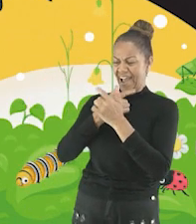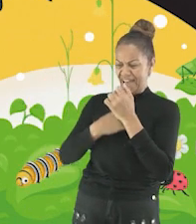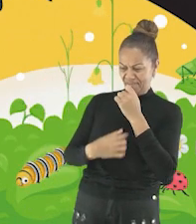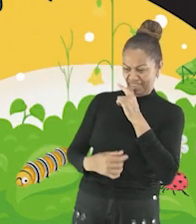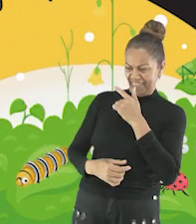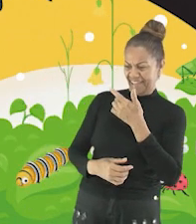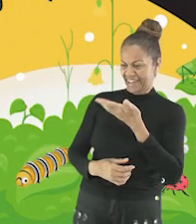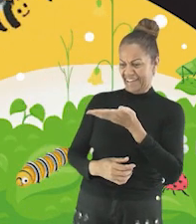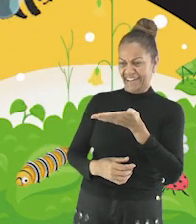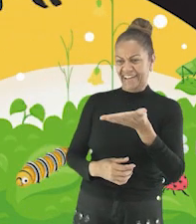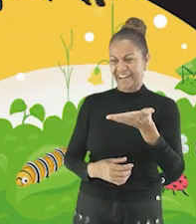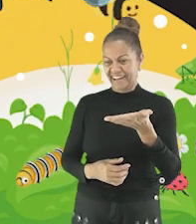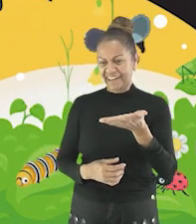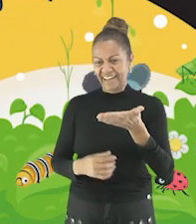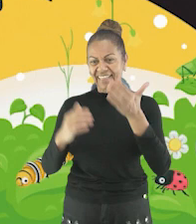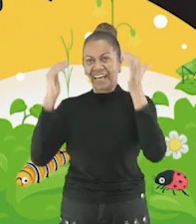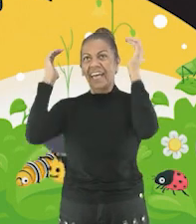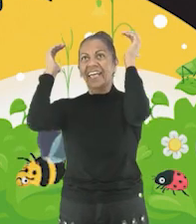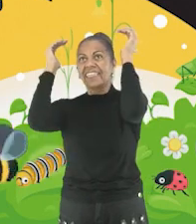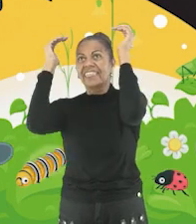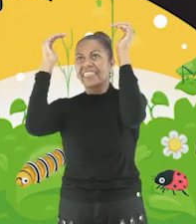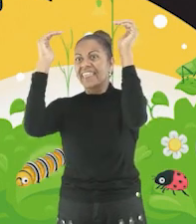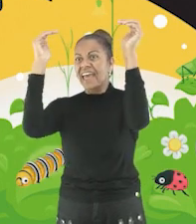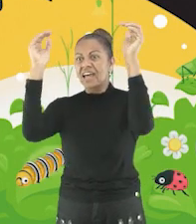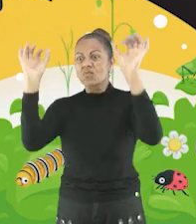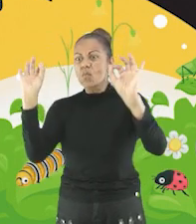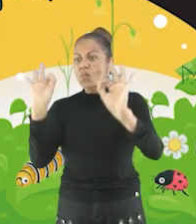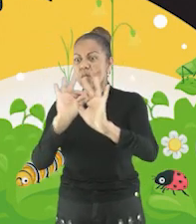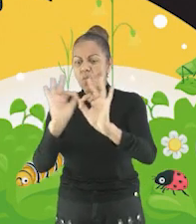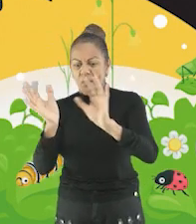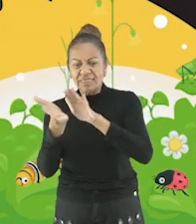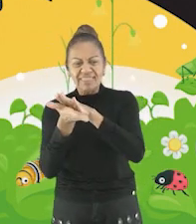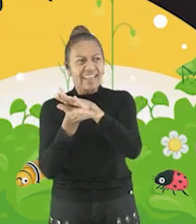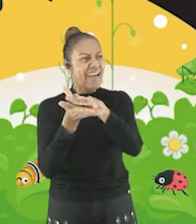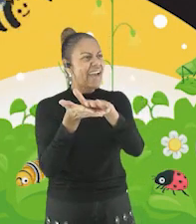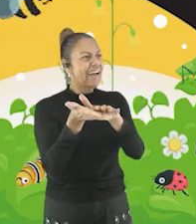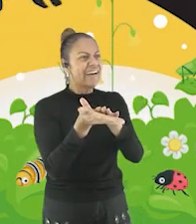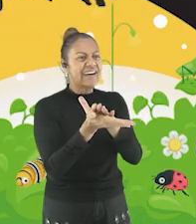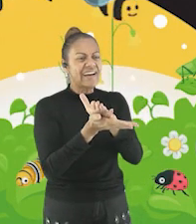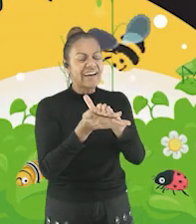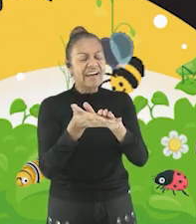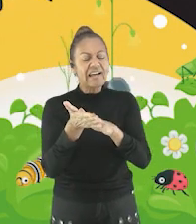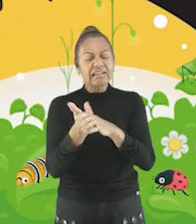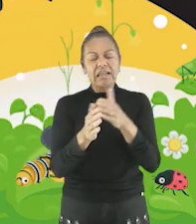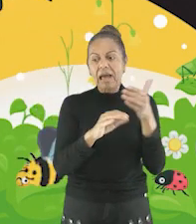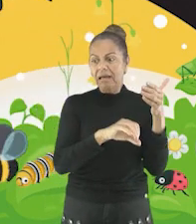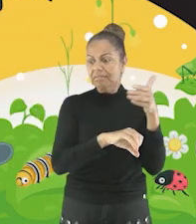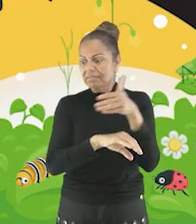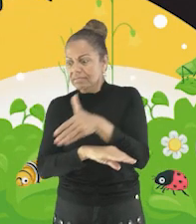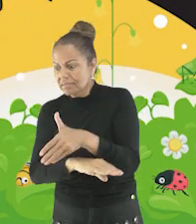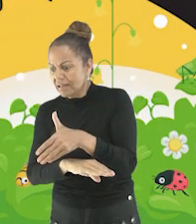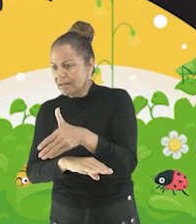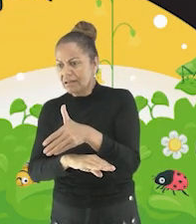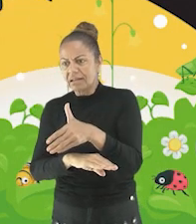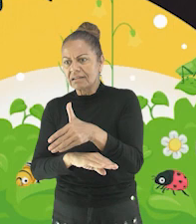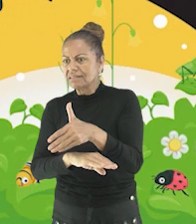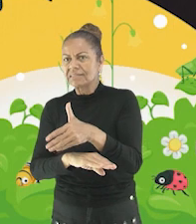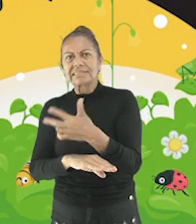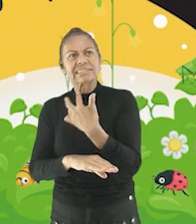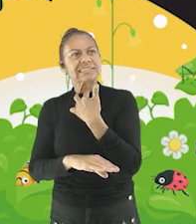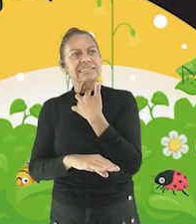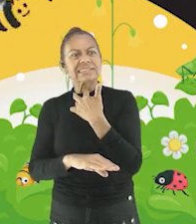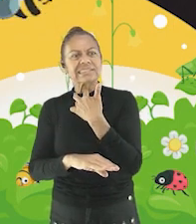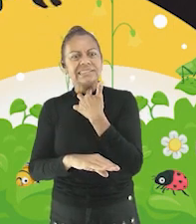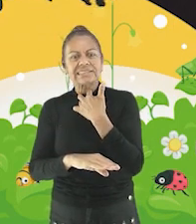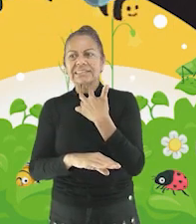casa muito engraçada Não tinha teto, não tinha nada Ninguém podia